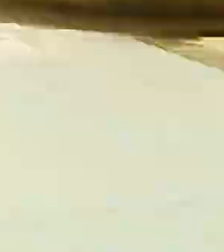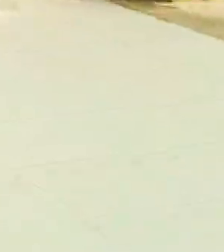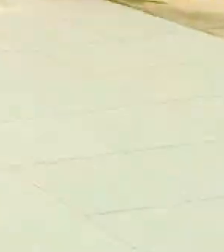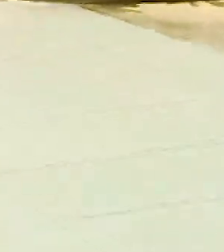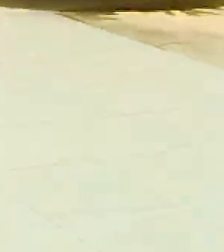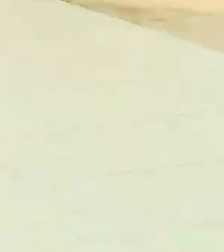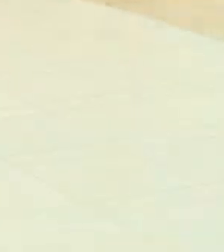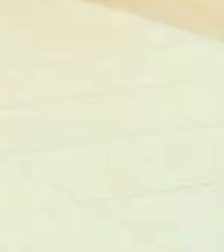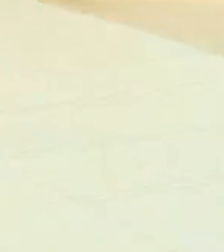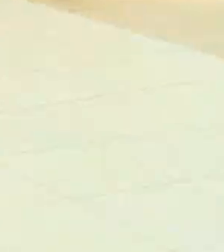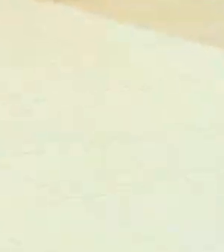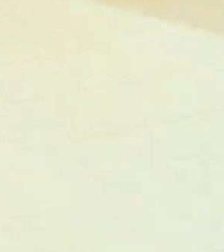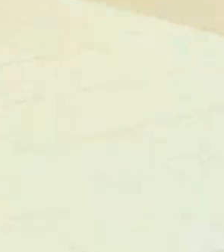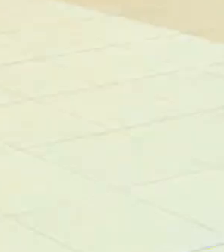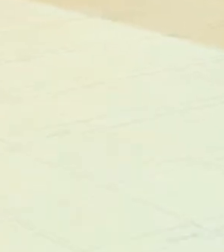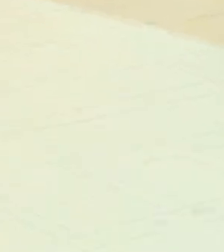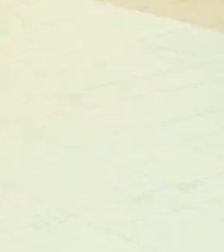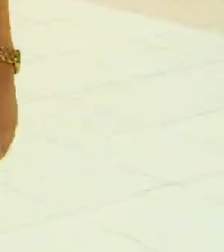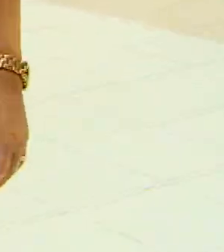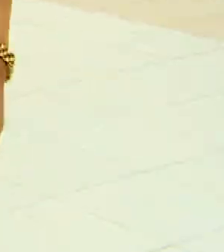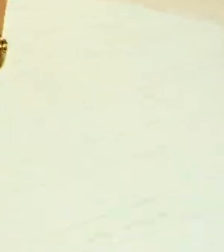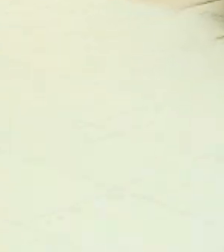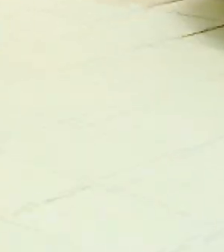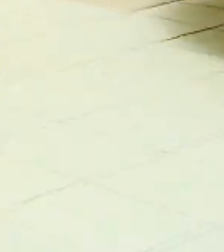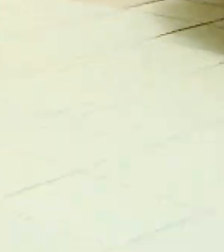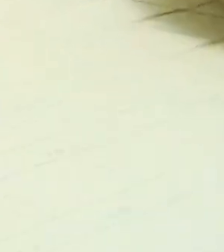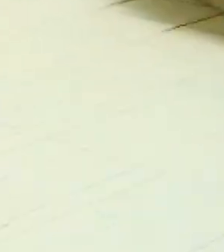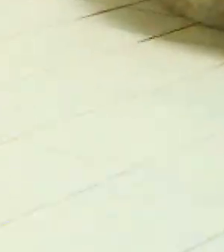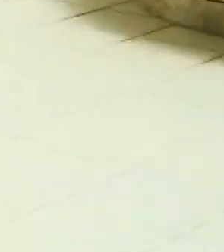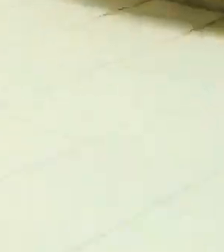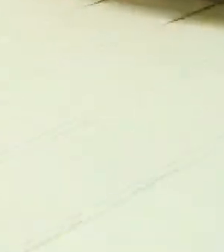necessita. Na área externa, João e uma mulher caminham de mãos dadas.